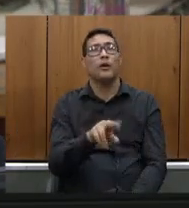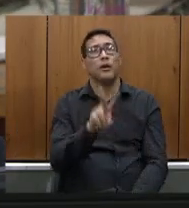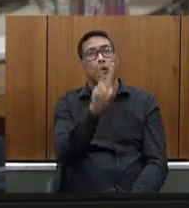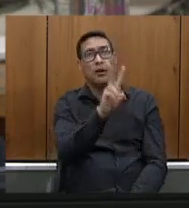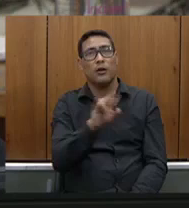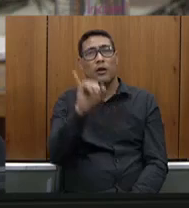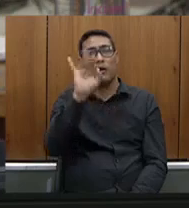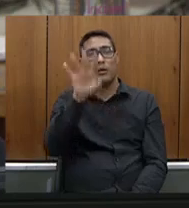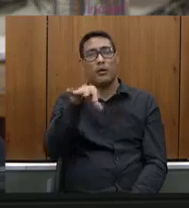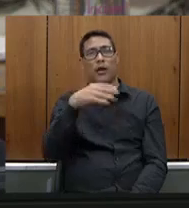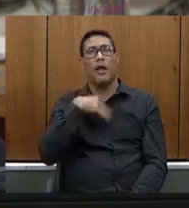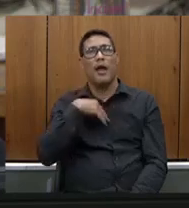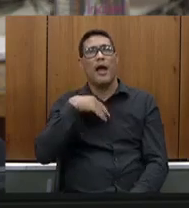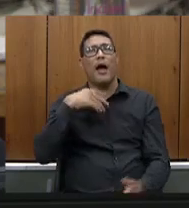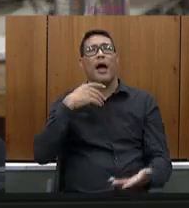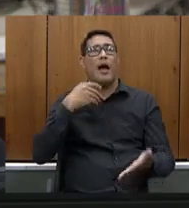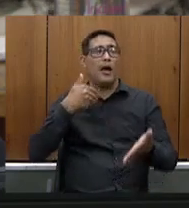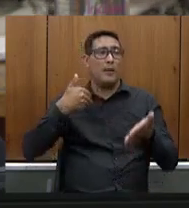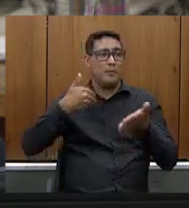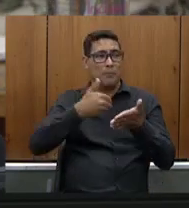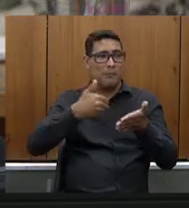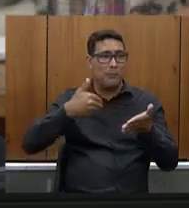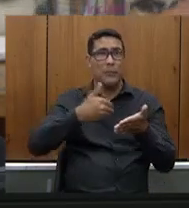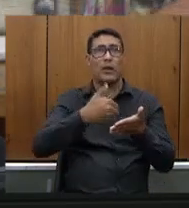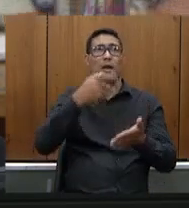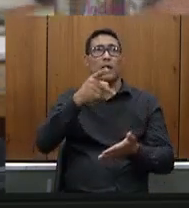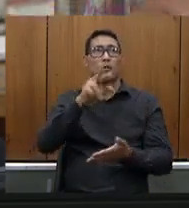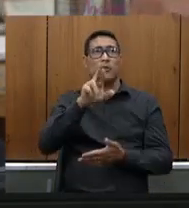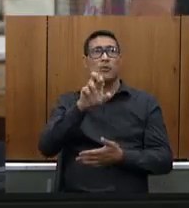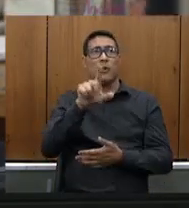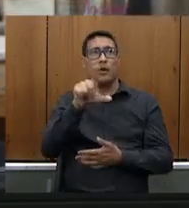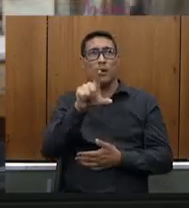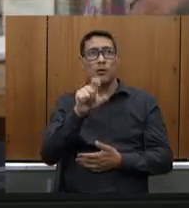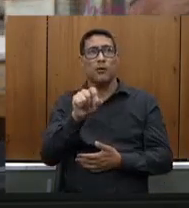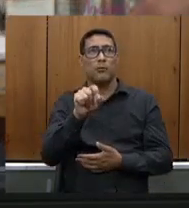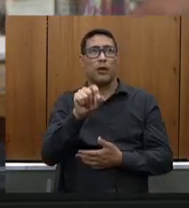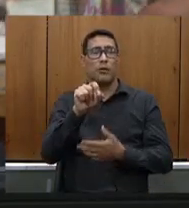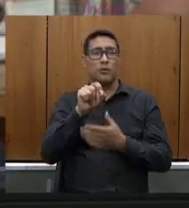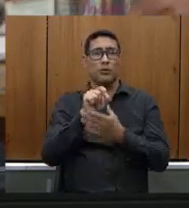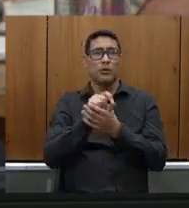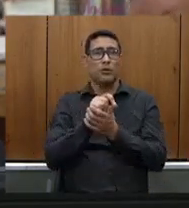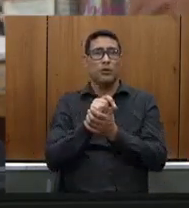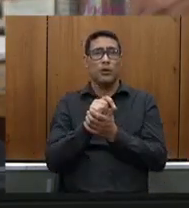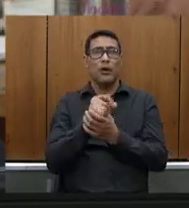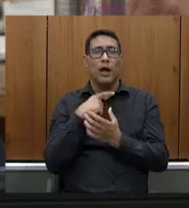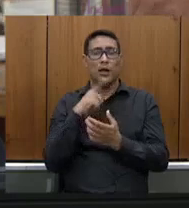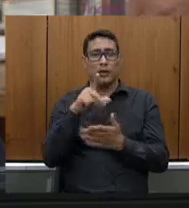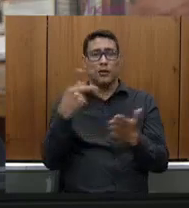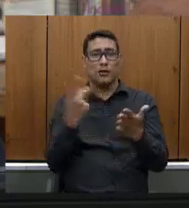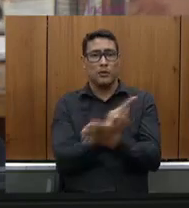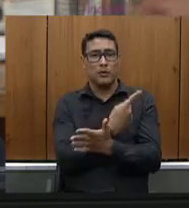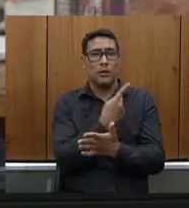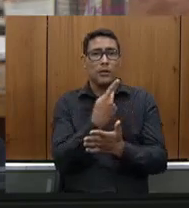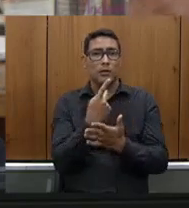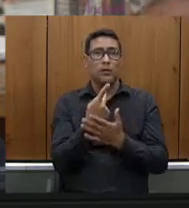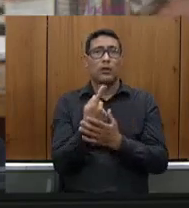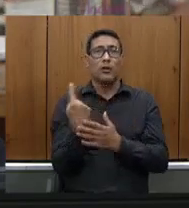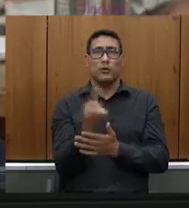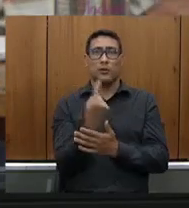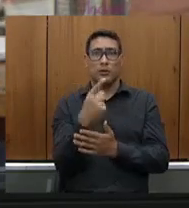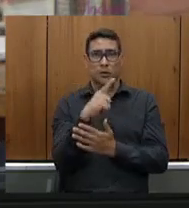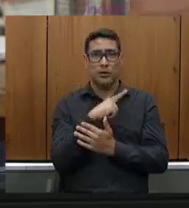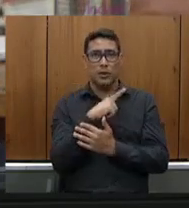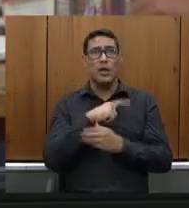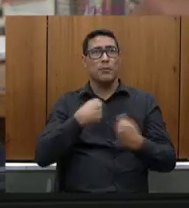sentido a médio prazo a saúde quando você planeja bem a saúde você não sente a curto prazo as ações a não ser como a pandemia você